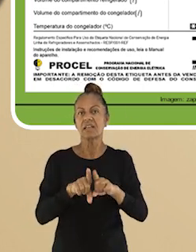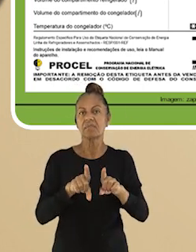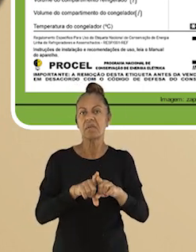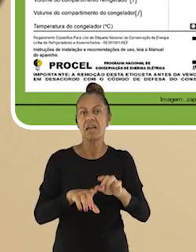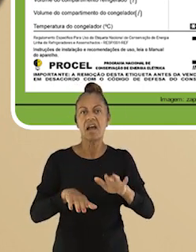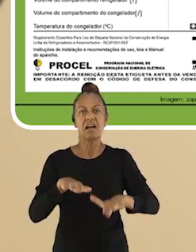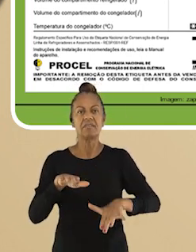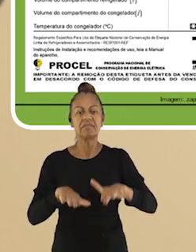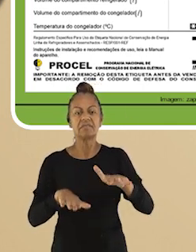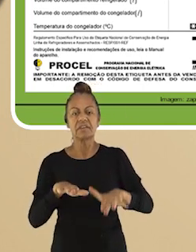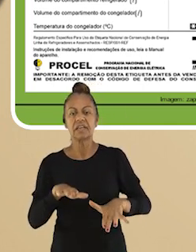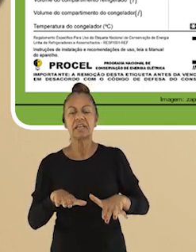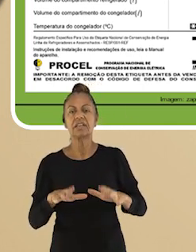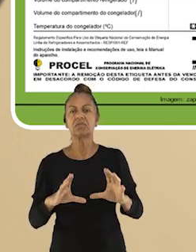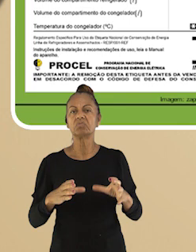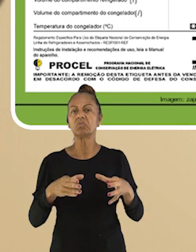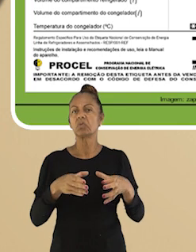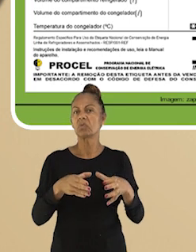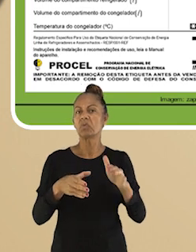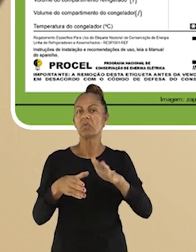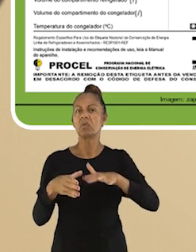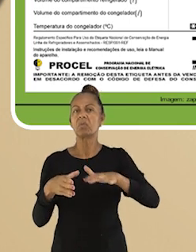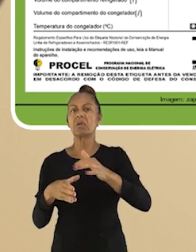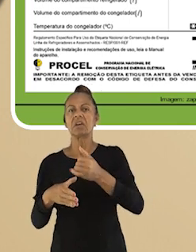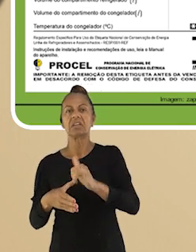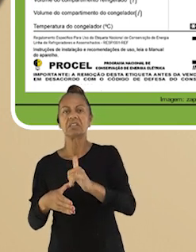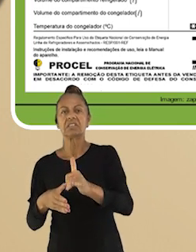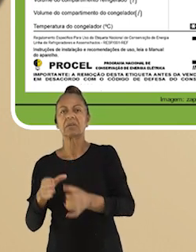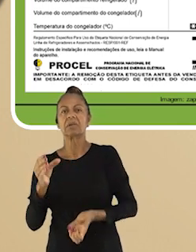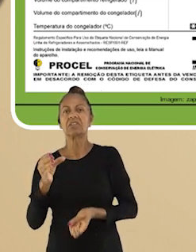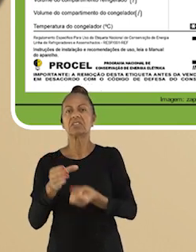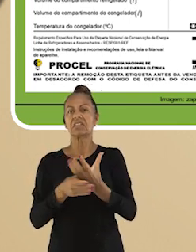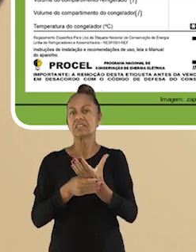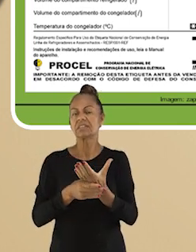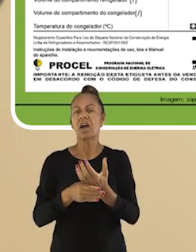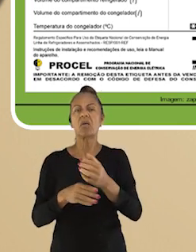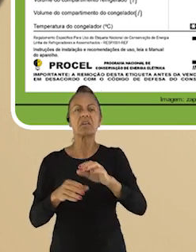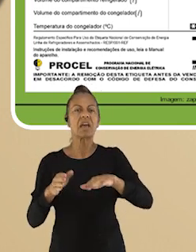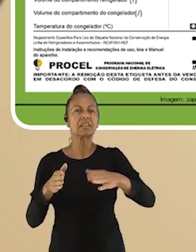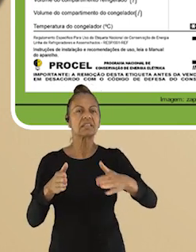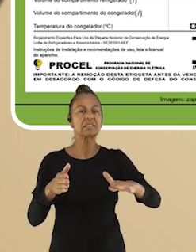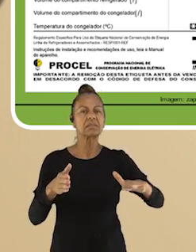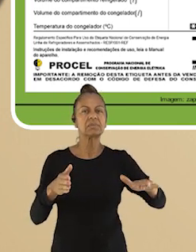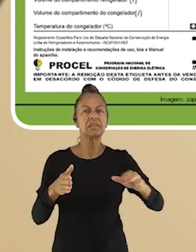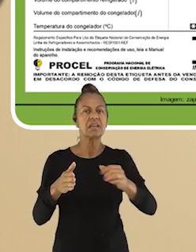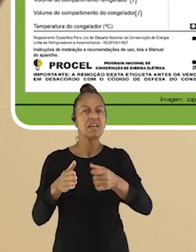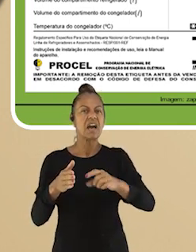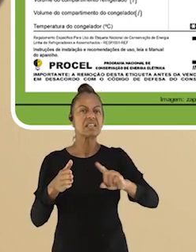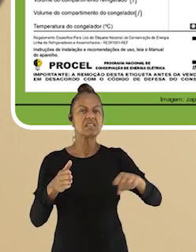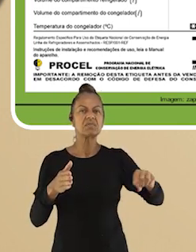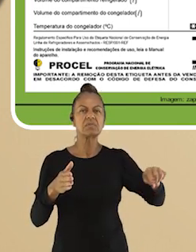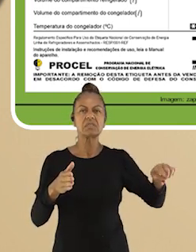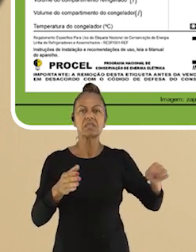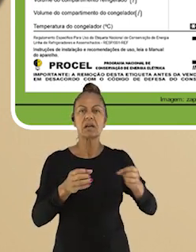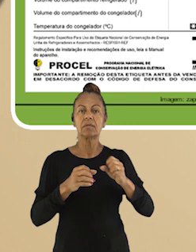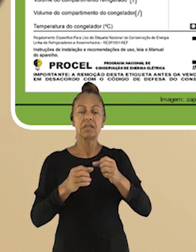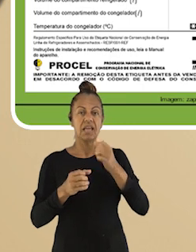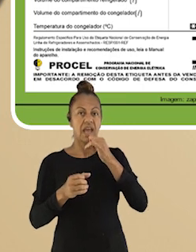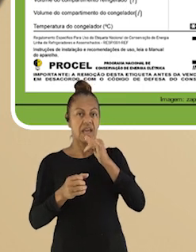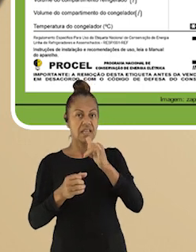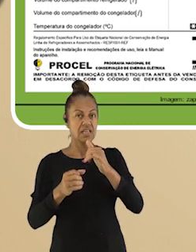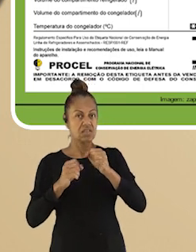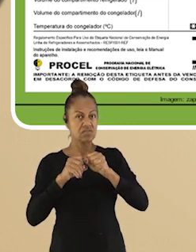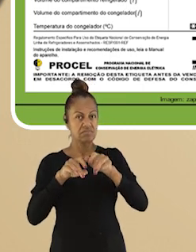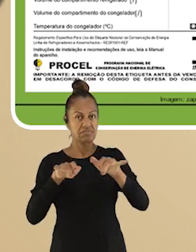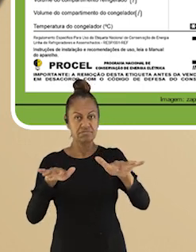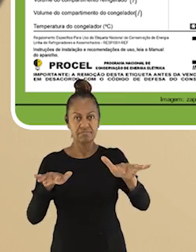elétrica. Além disso, evita investimentos desnecessários no setor energético, como a geração,